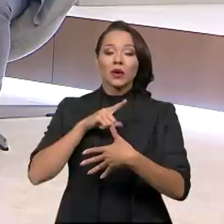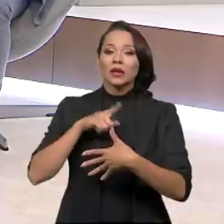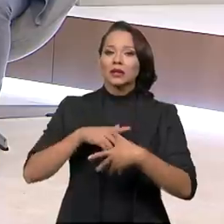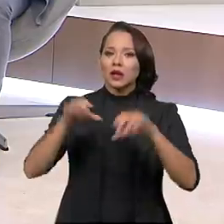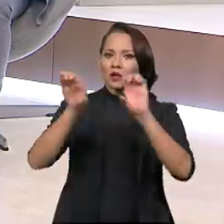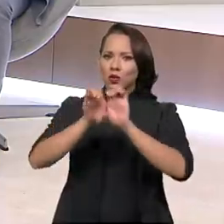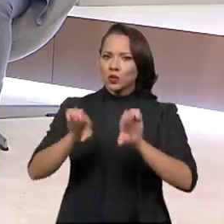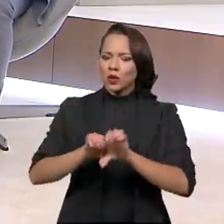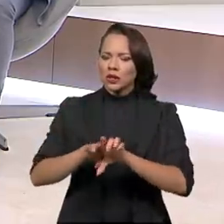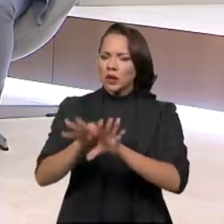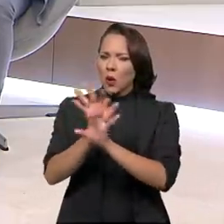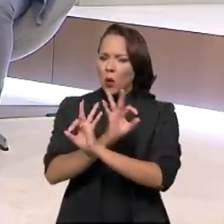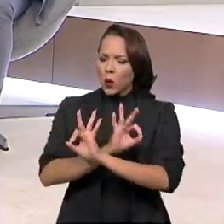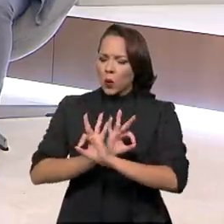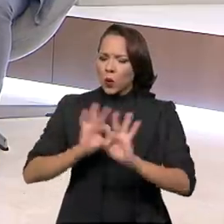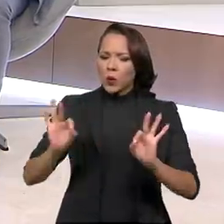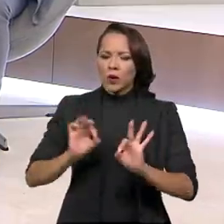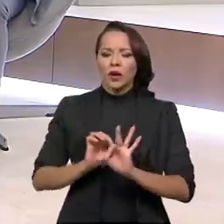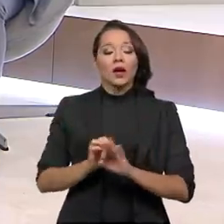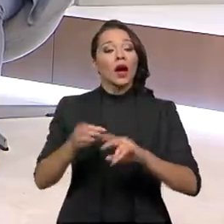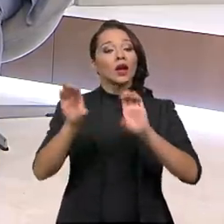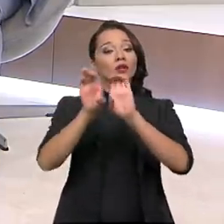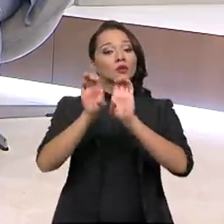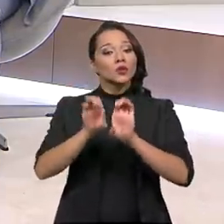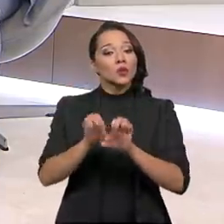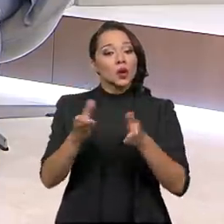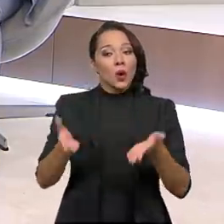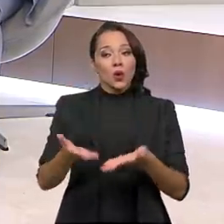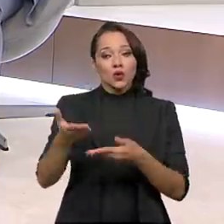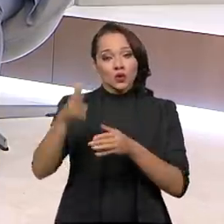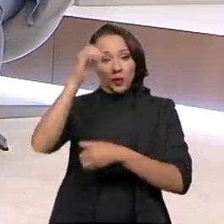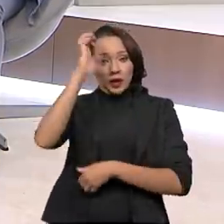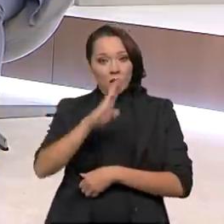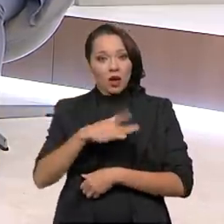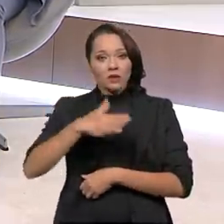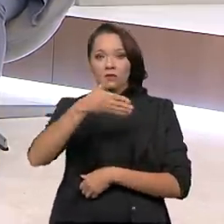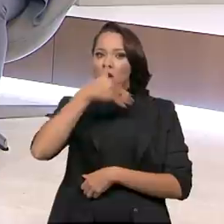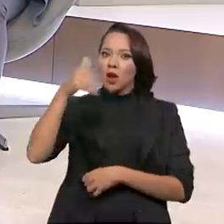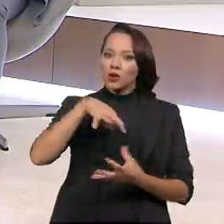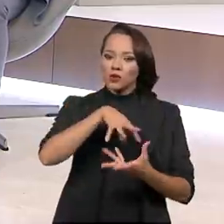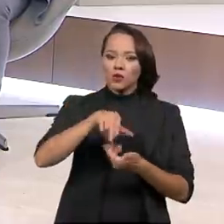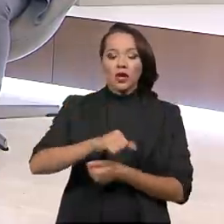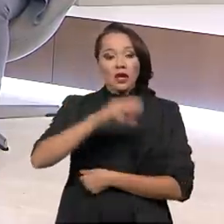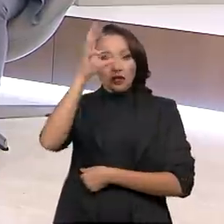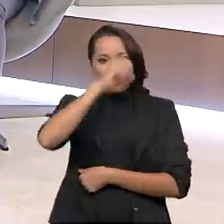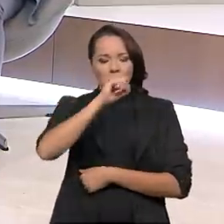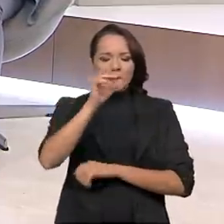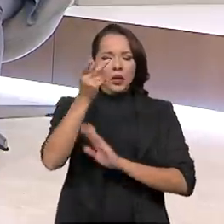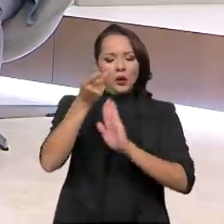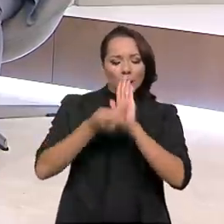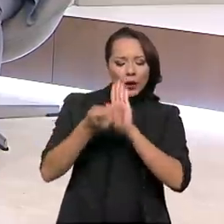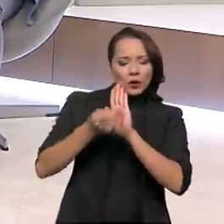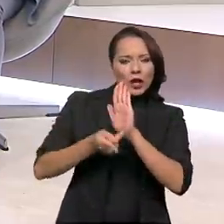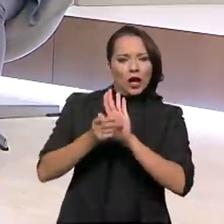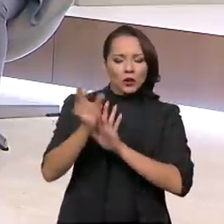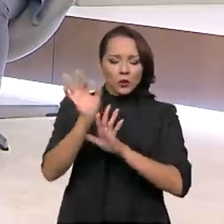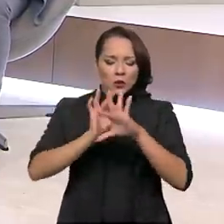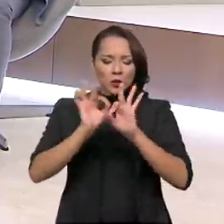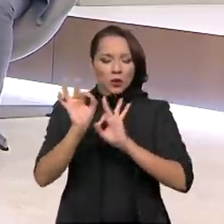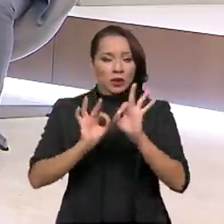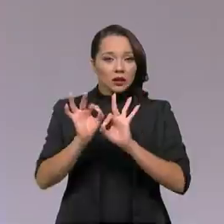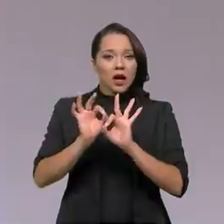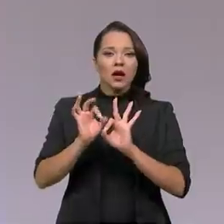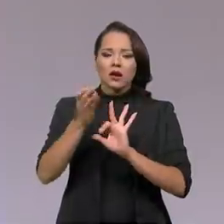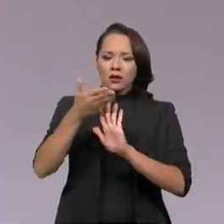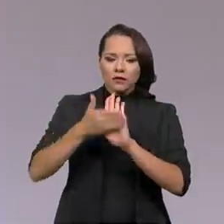sofisticada. A estruturação hoje no Brasil é uma das melhores do mundo. quando aprendemos a estruturar projetos, são projetos em que a gente